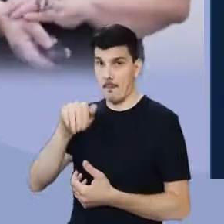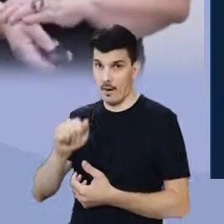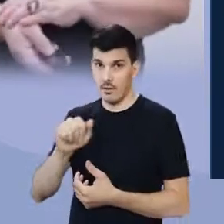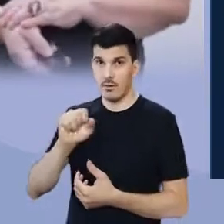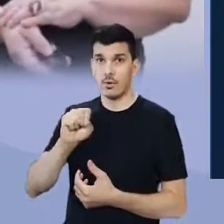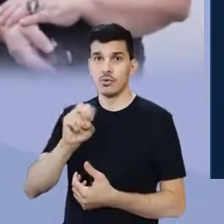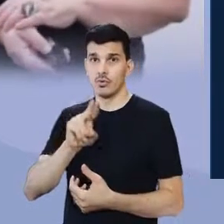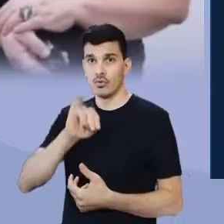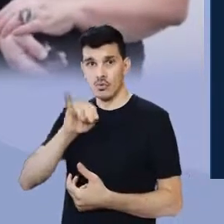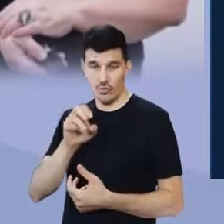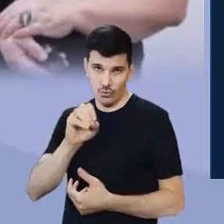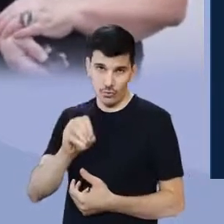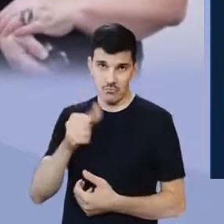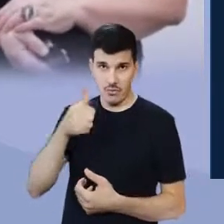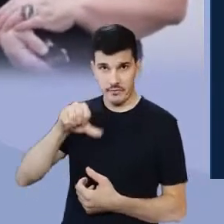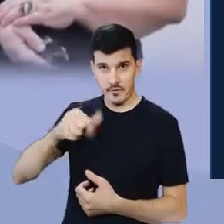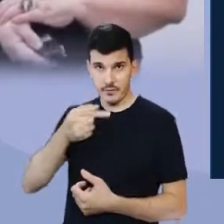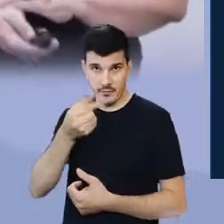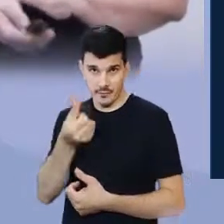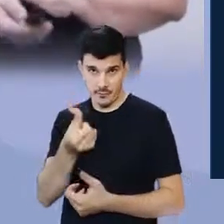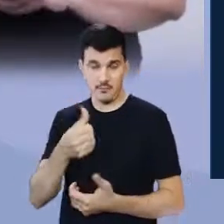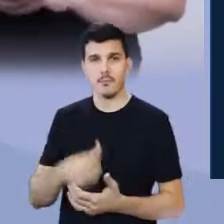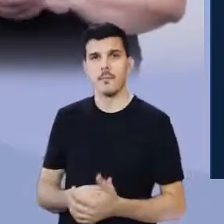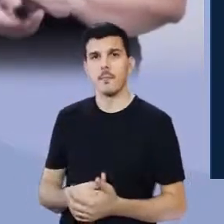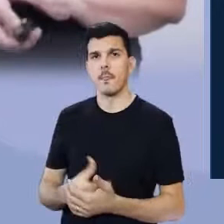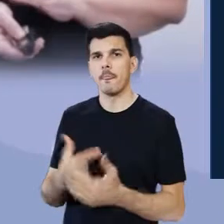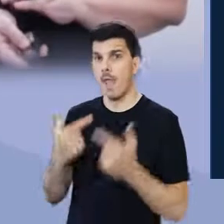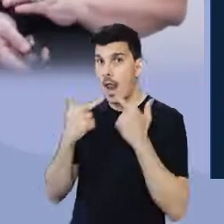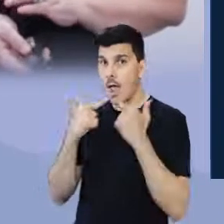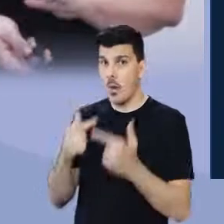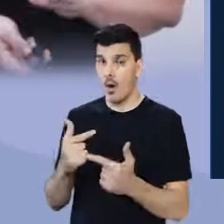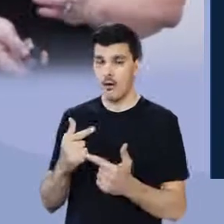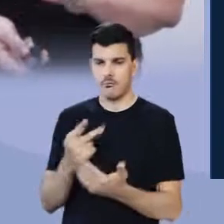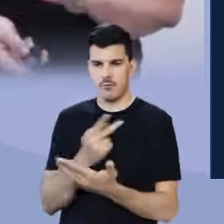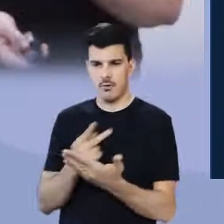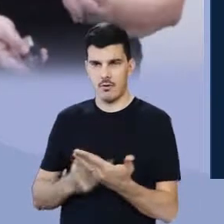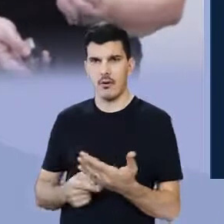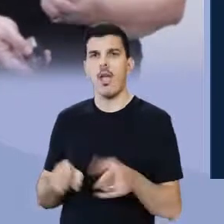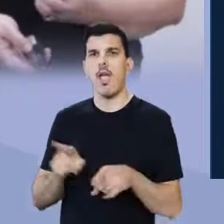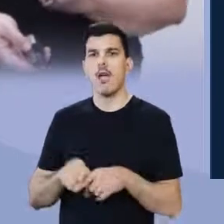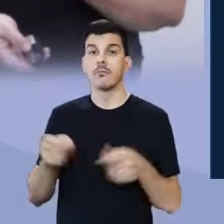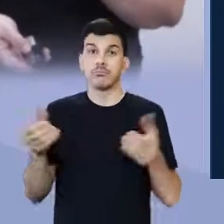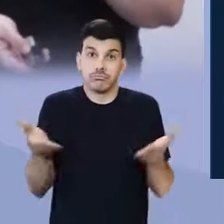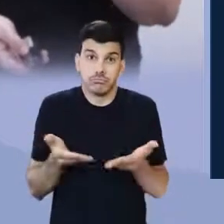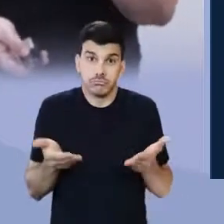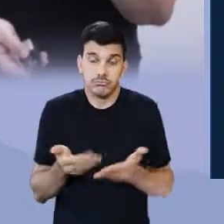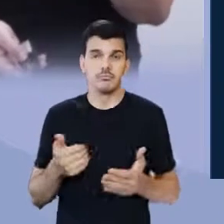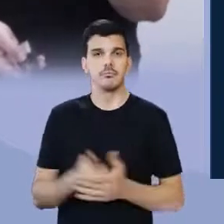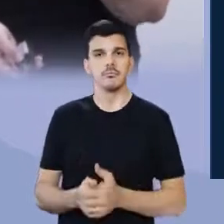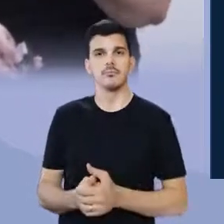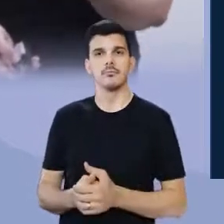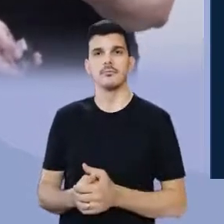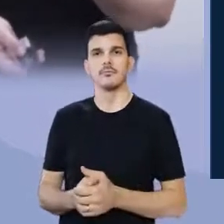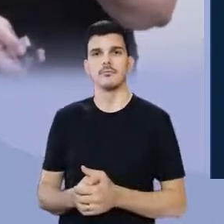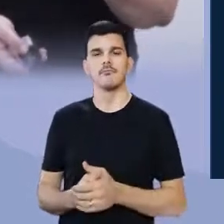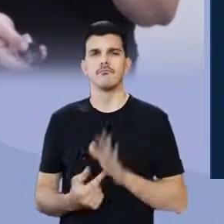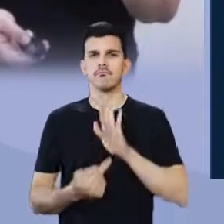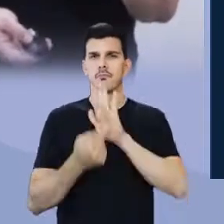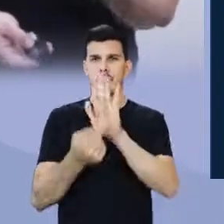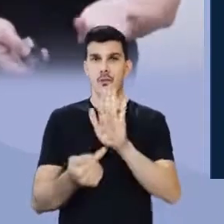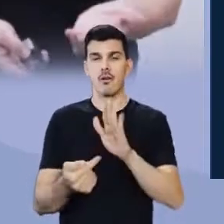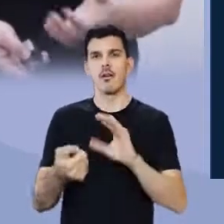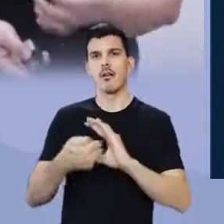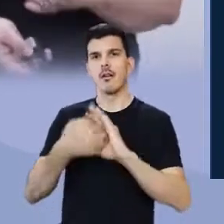1976. A linguagem desse poeta também é contemporânea e traz